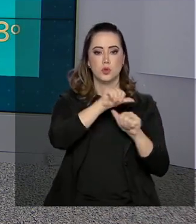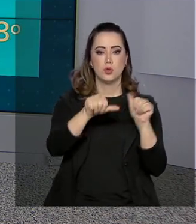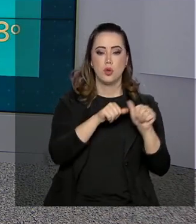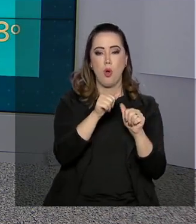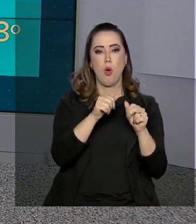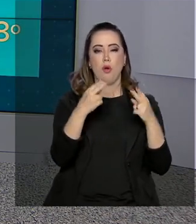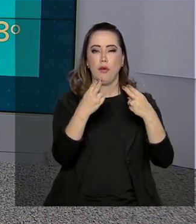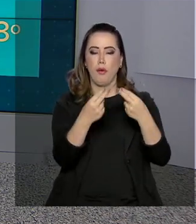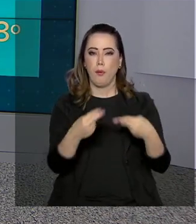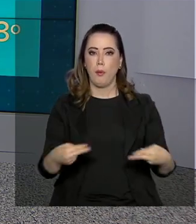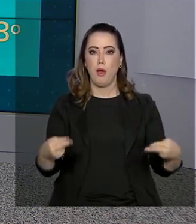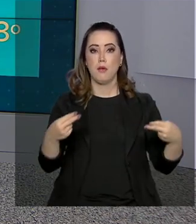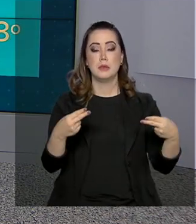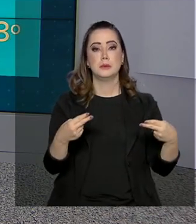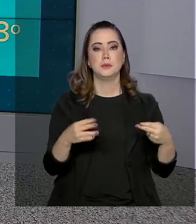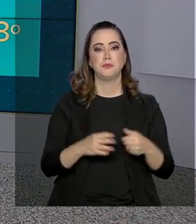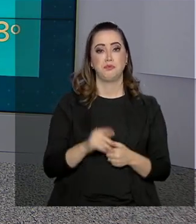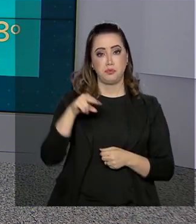mapa.